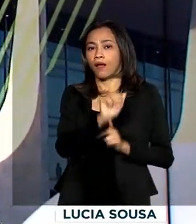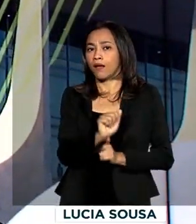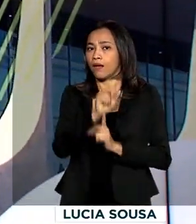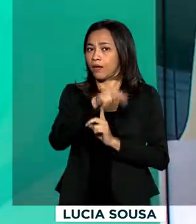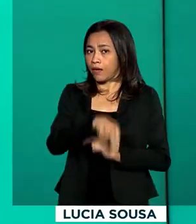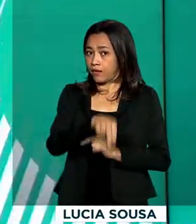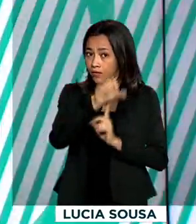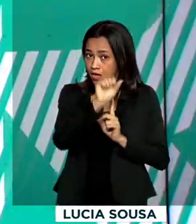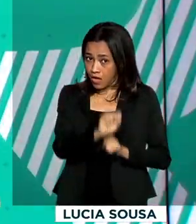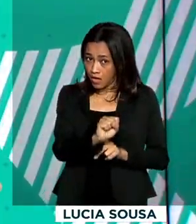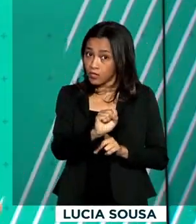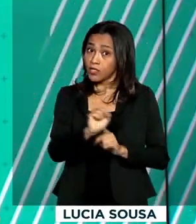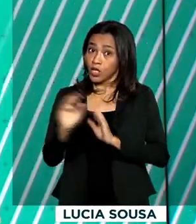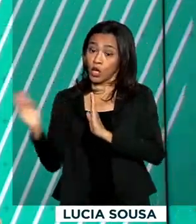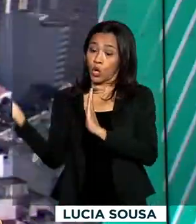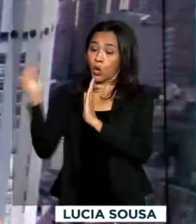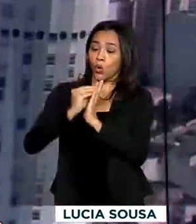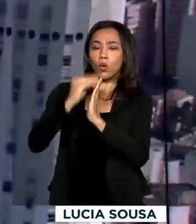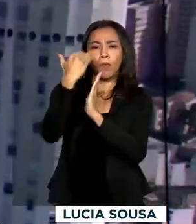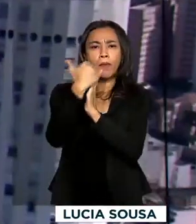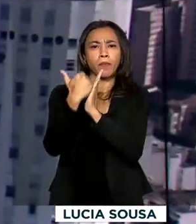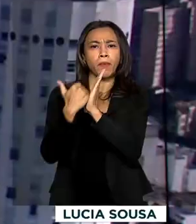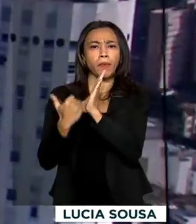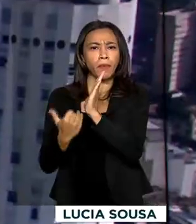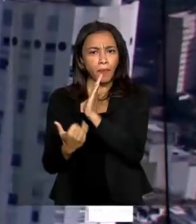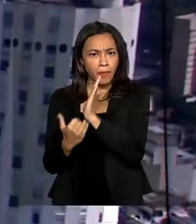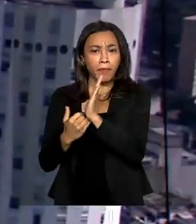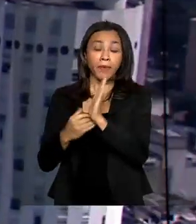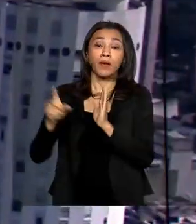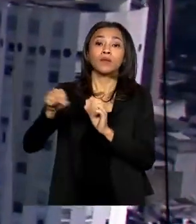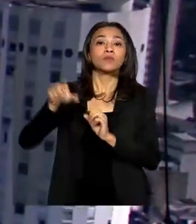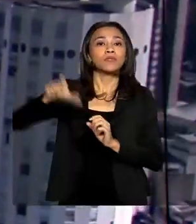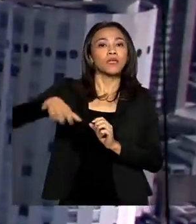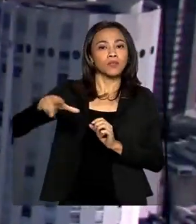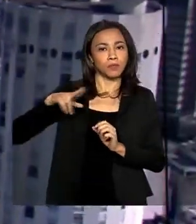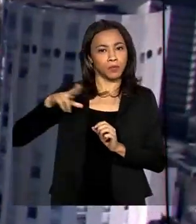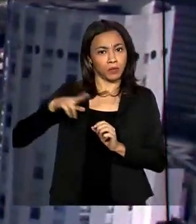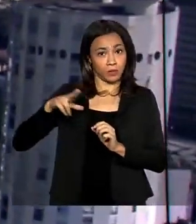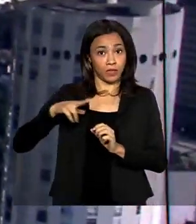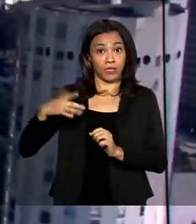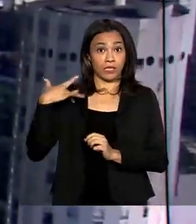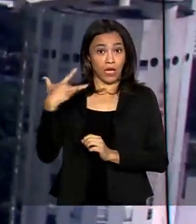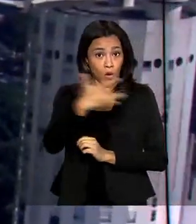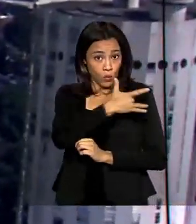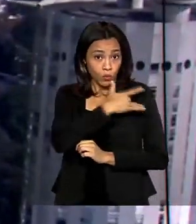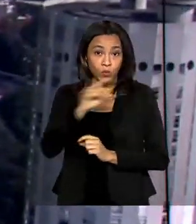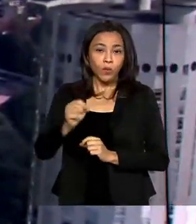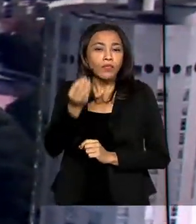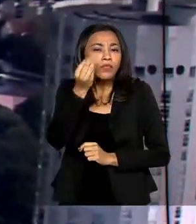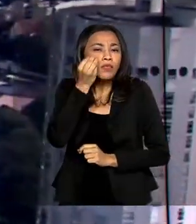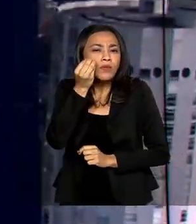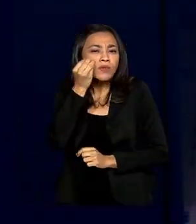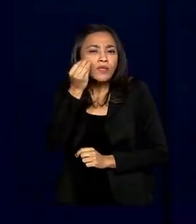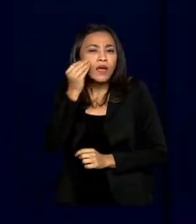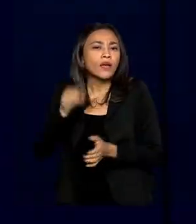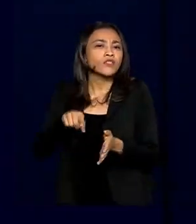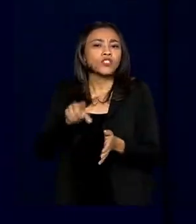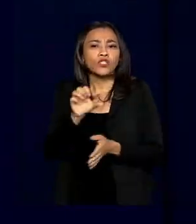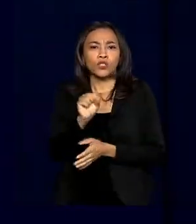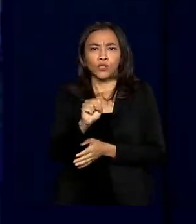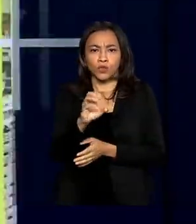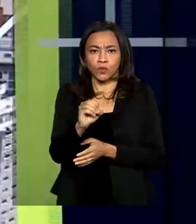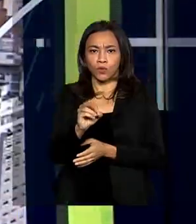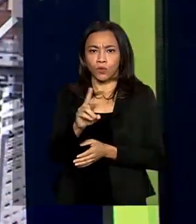Suplementar incluiu na lista de coberturas dos planos de saúde o teste sorológico para o novo coronavírus. A